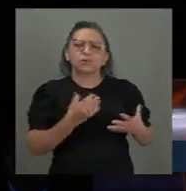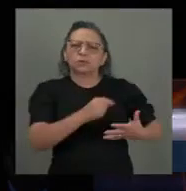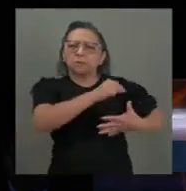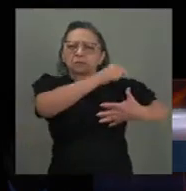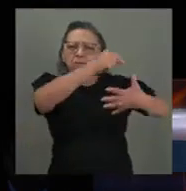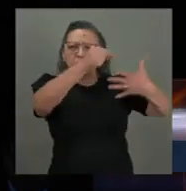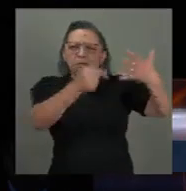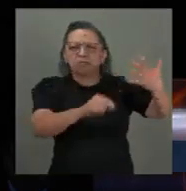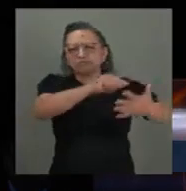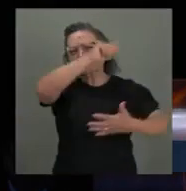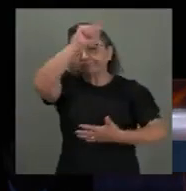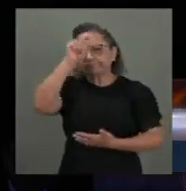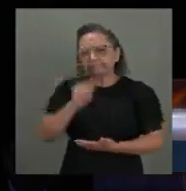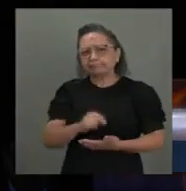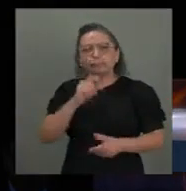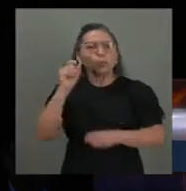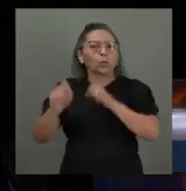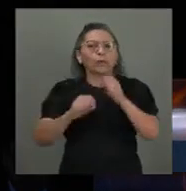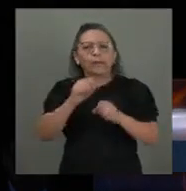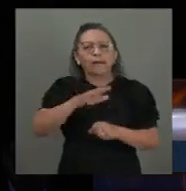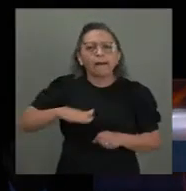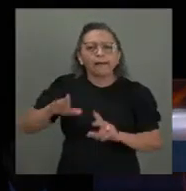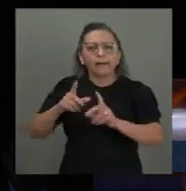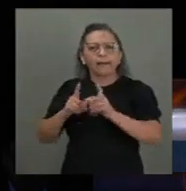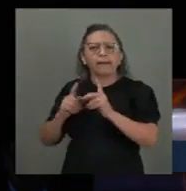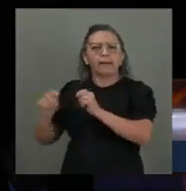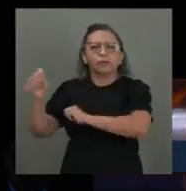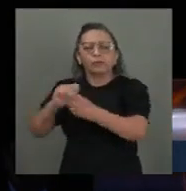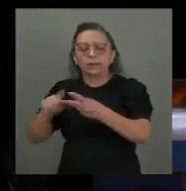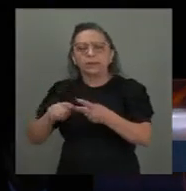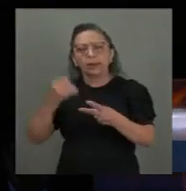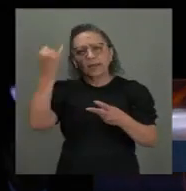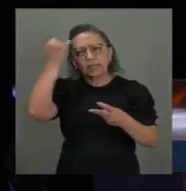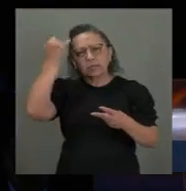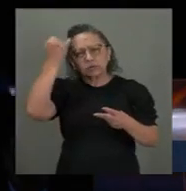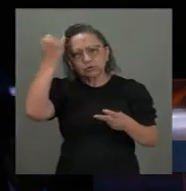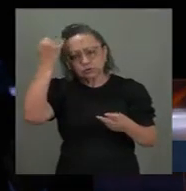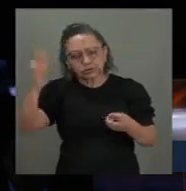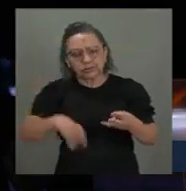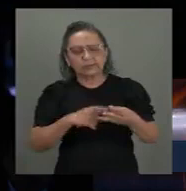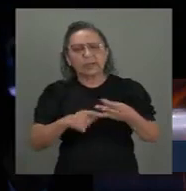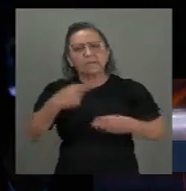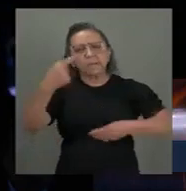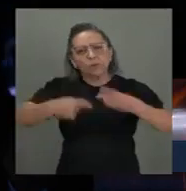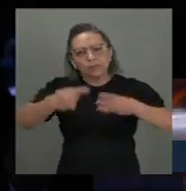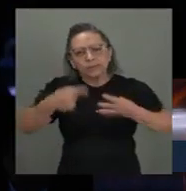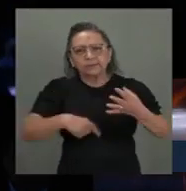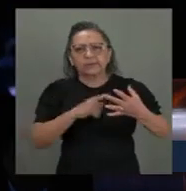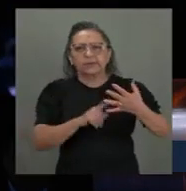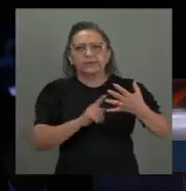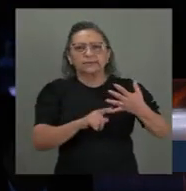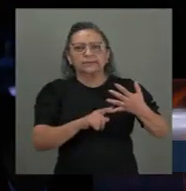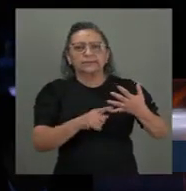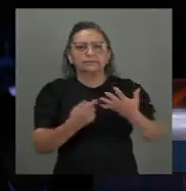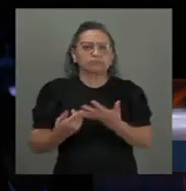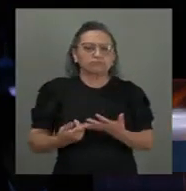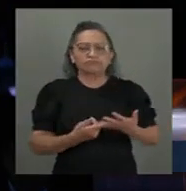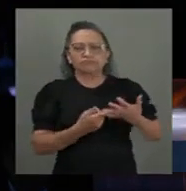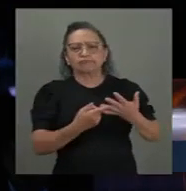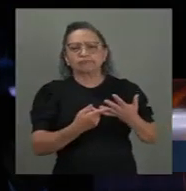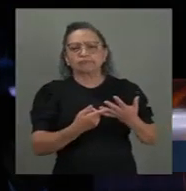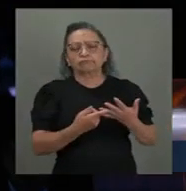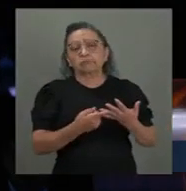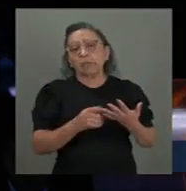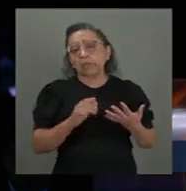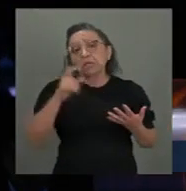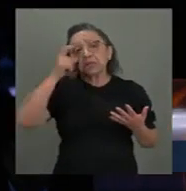o campo da economia, ideologias, políticas por políticas de